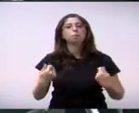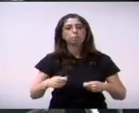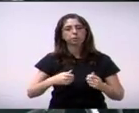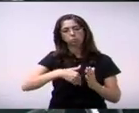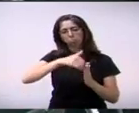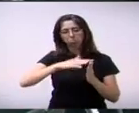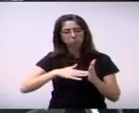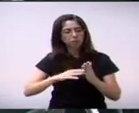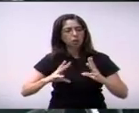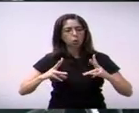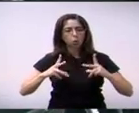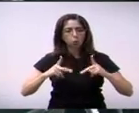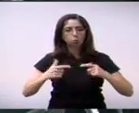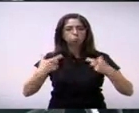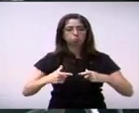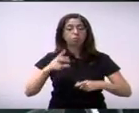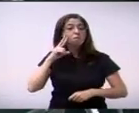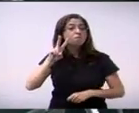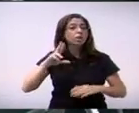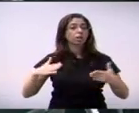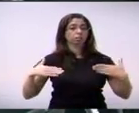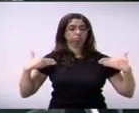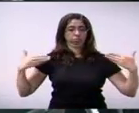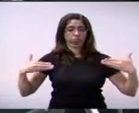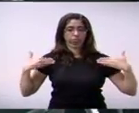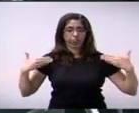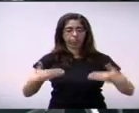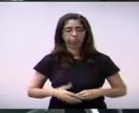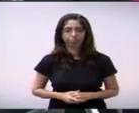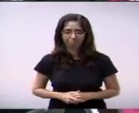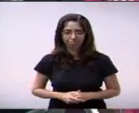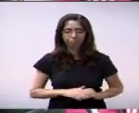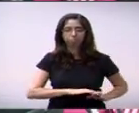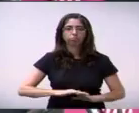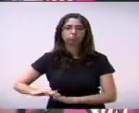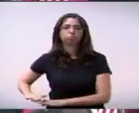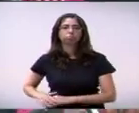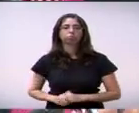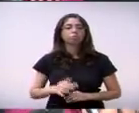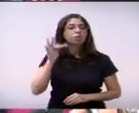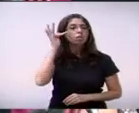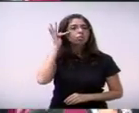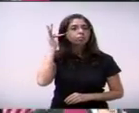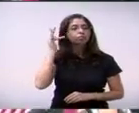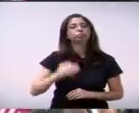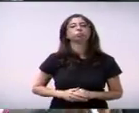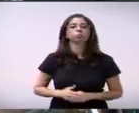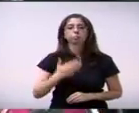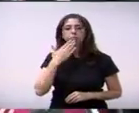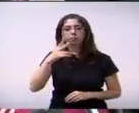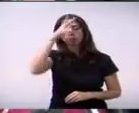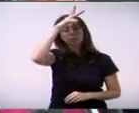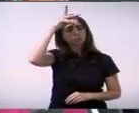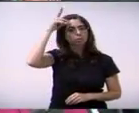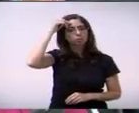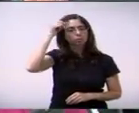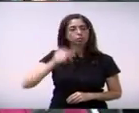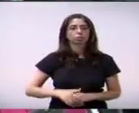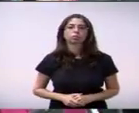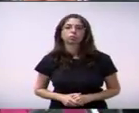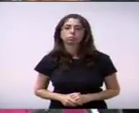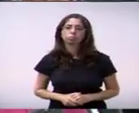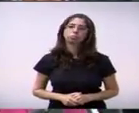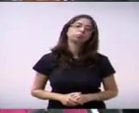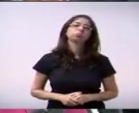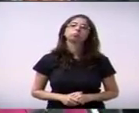no Jardim Vista Alegre. 228 do vereador Flávio Xavier solicita ao executivo que